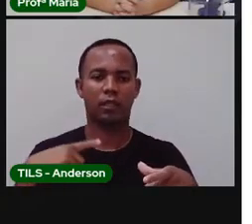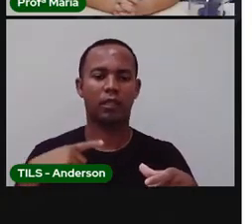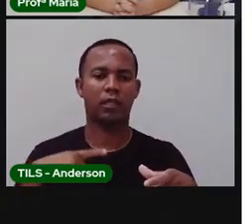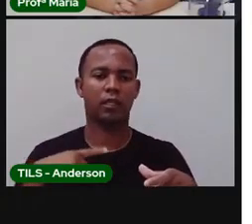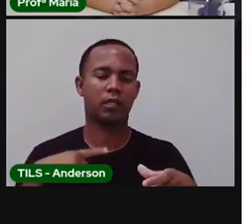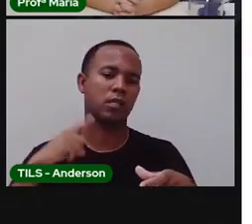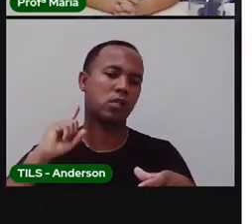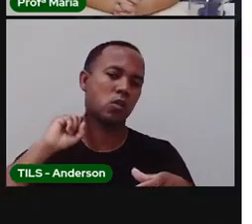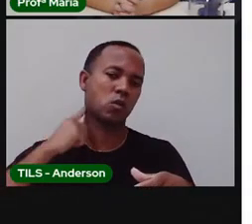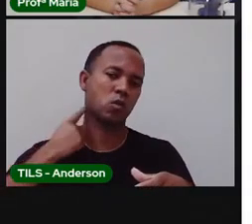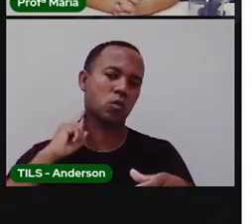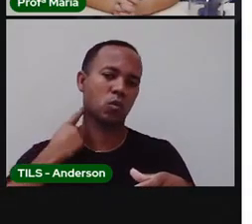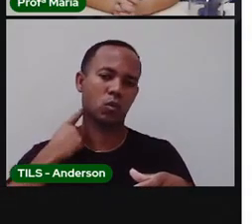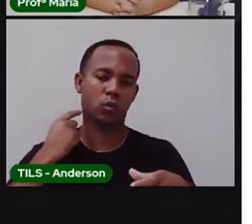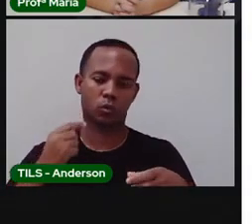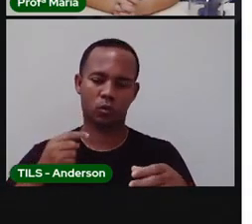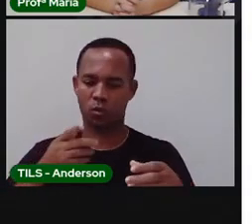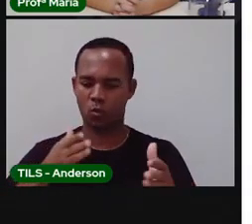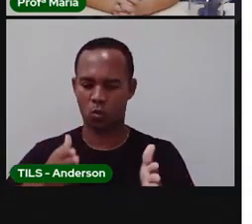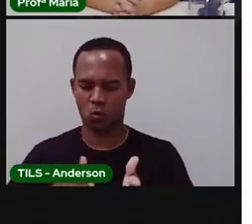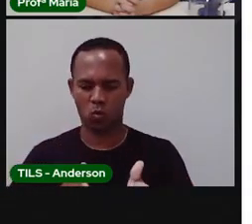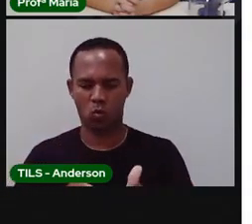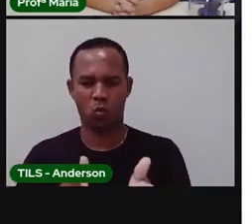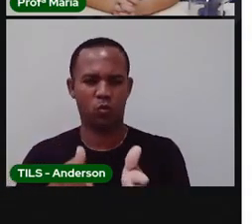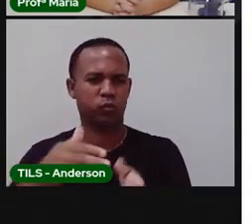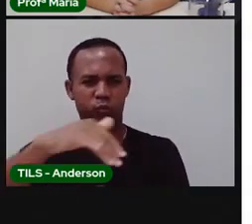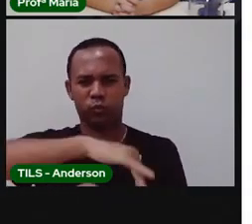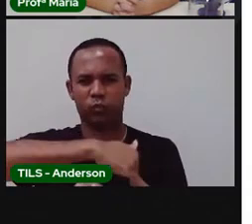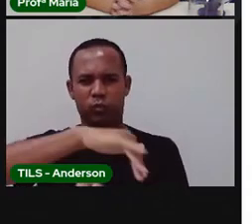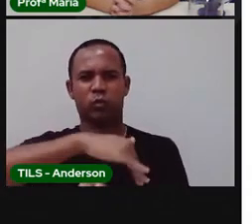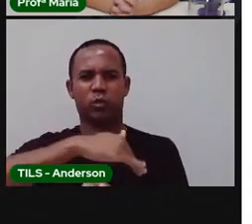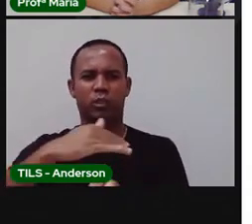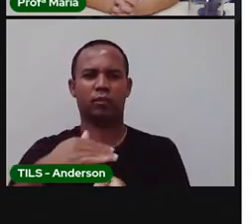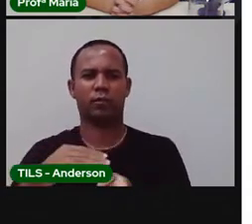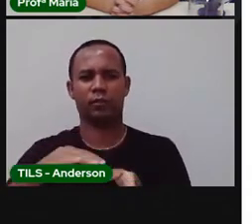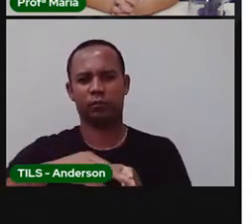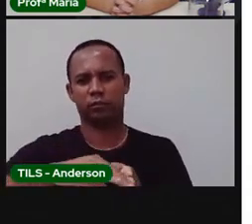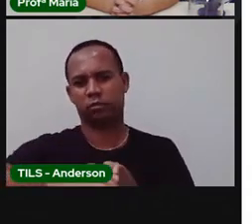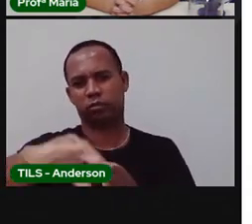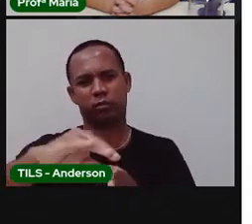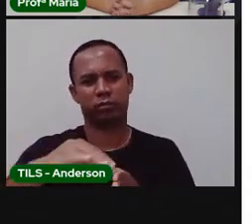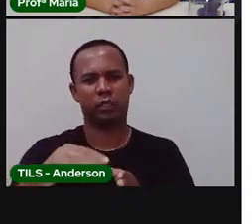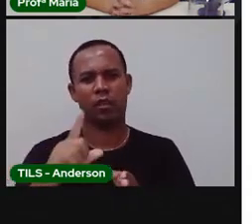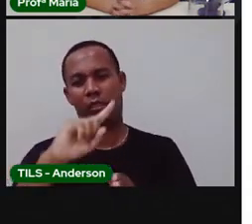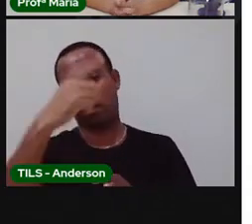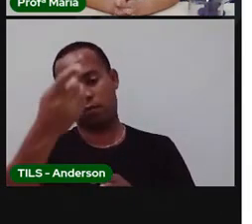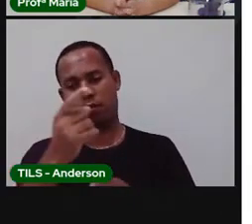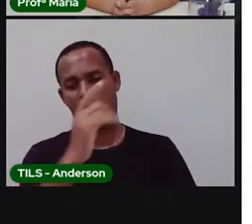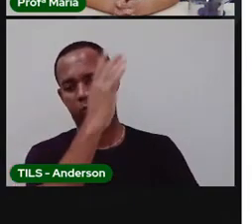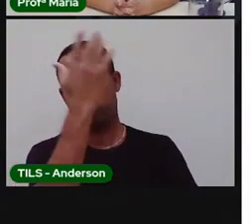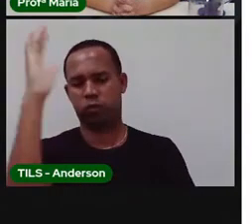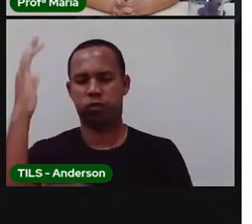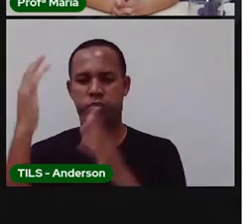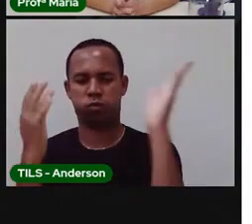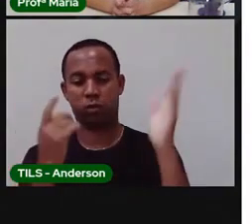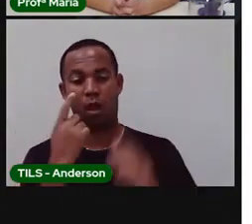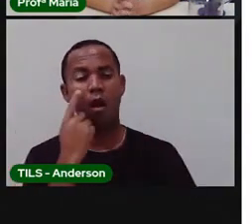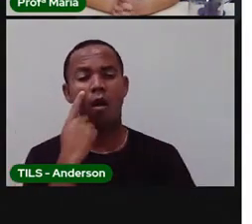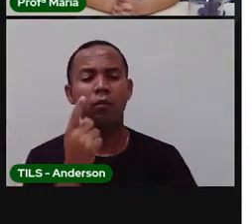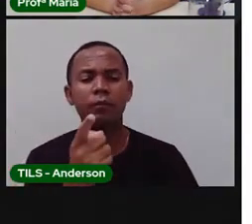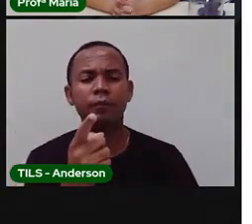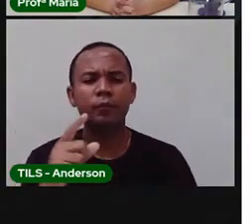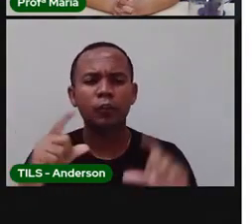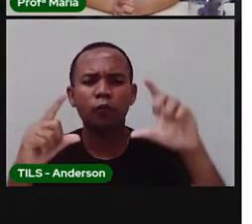esgotos lançados nas redes coletoras e, posteriormente, descartado no meio ambiente. Aí a Pró mostrou essa foto aqui.